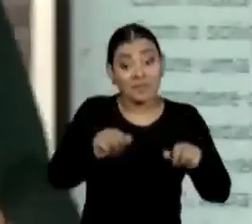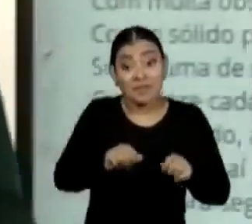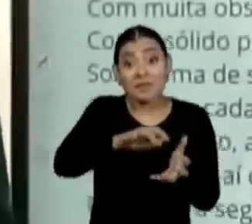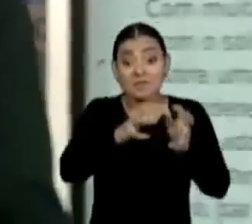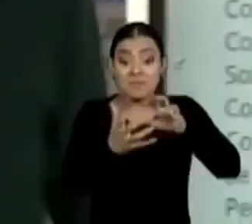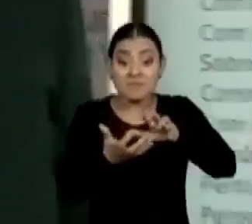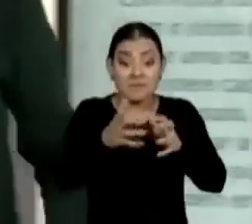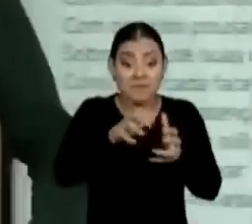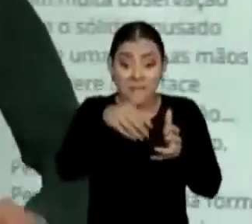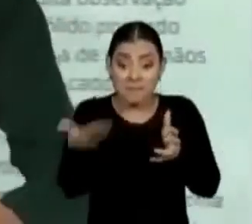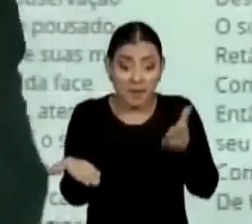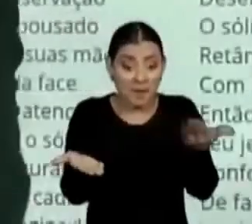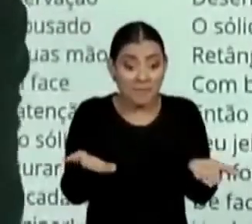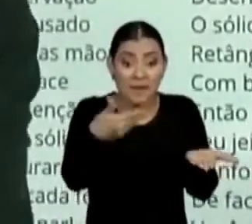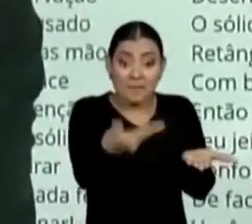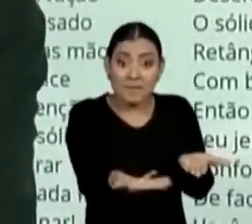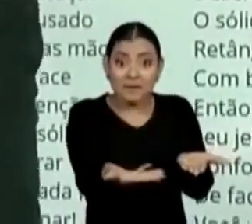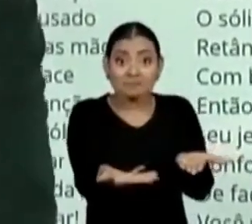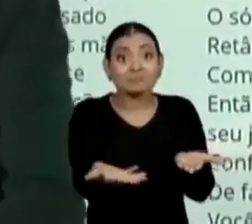Planificações.